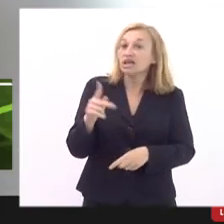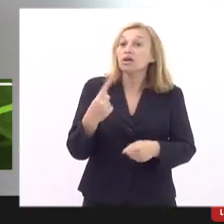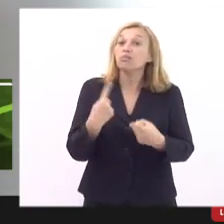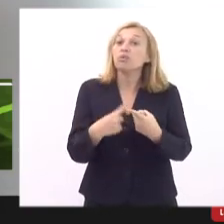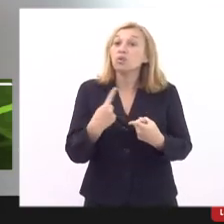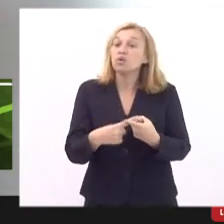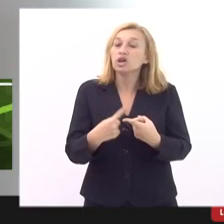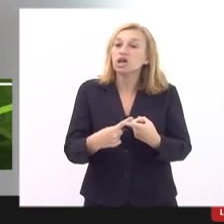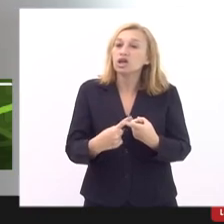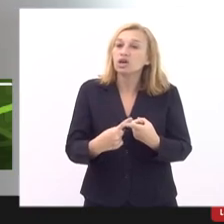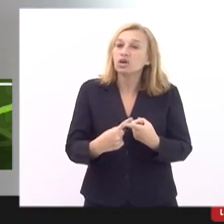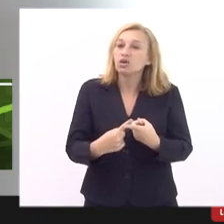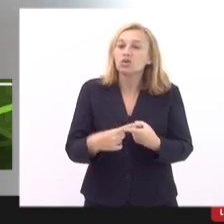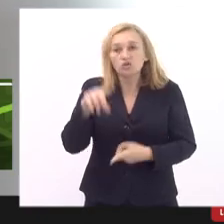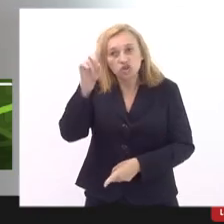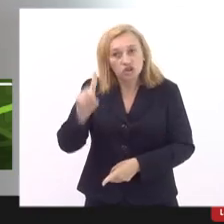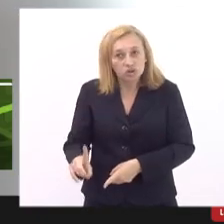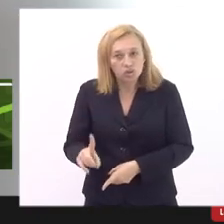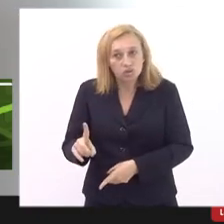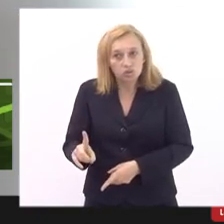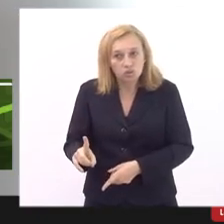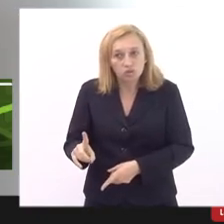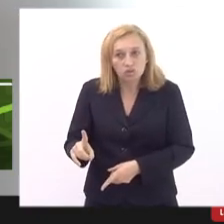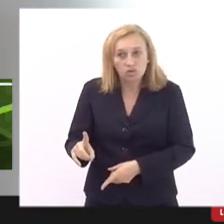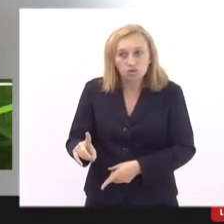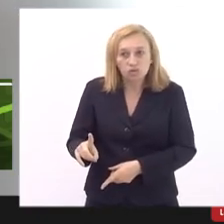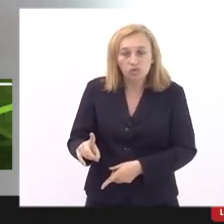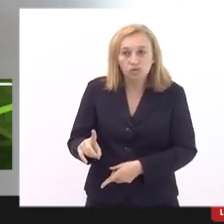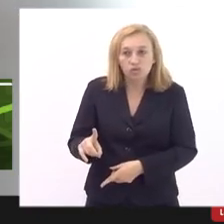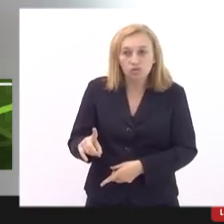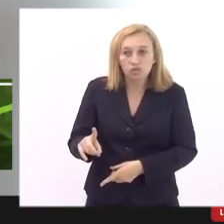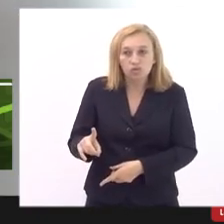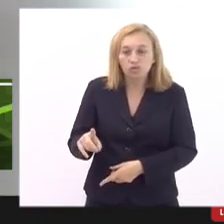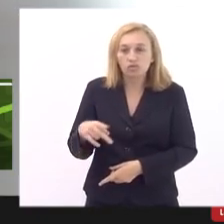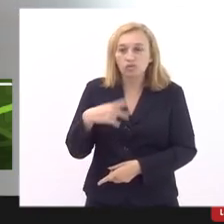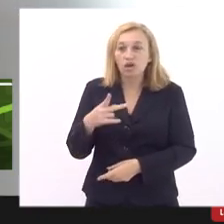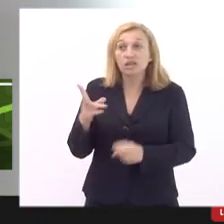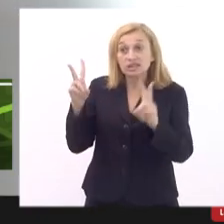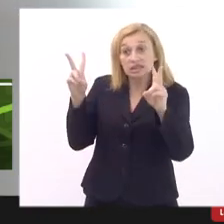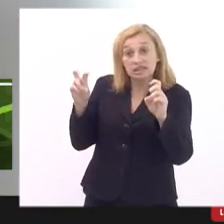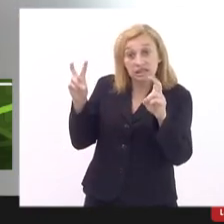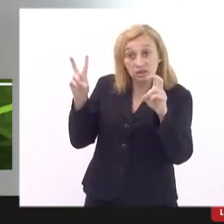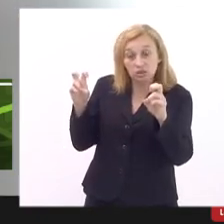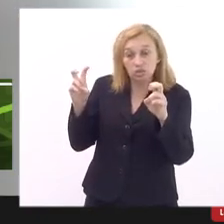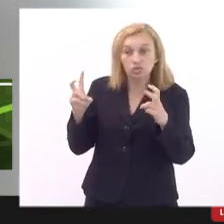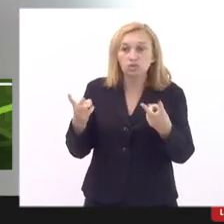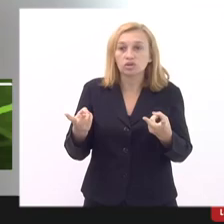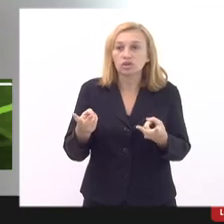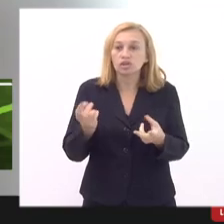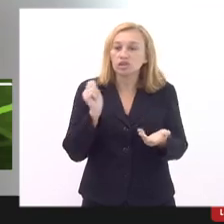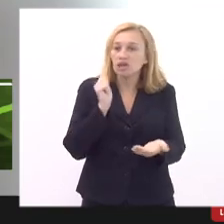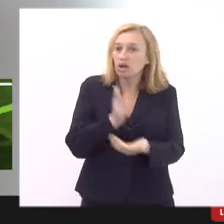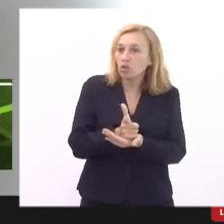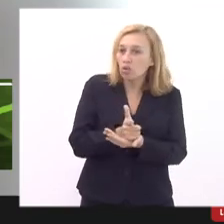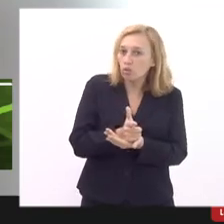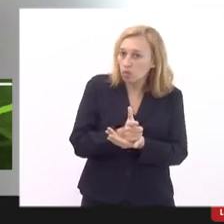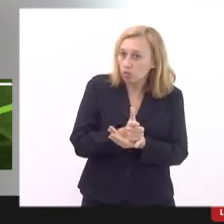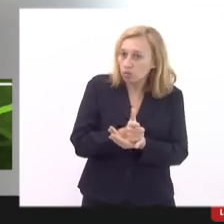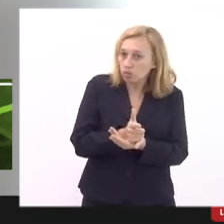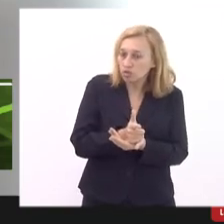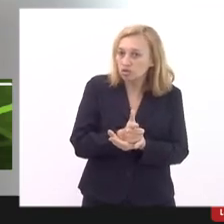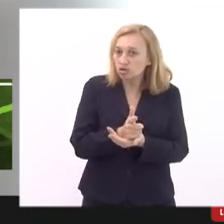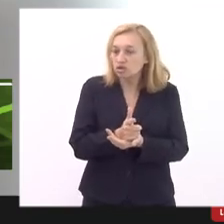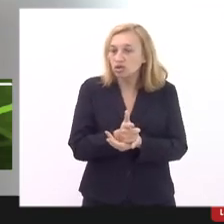o diretor nos traz especificamente no âmbito dessa questão da compra da aquisição de